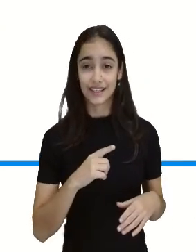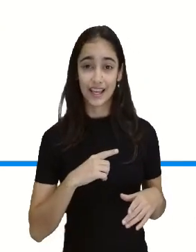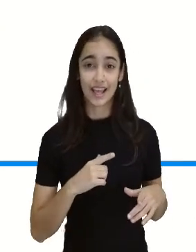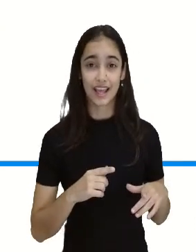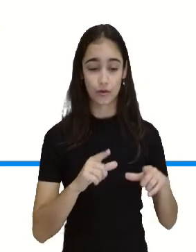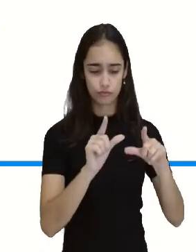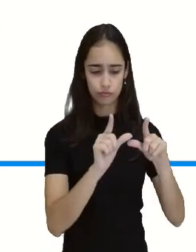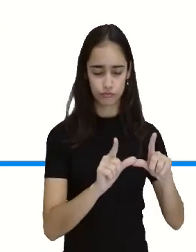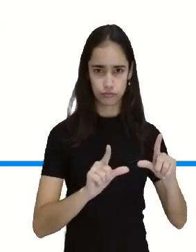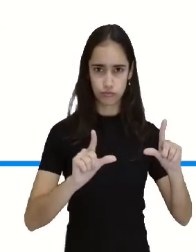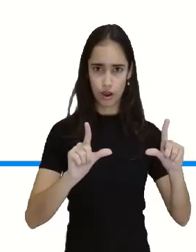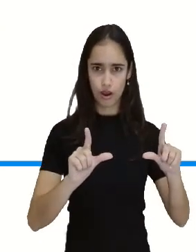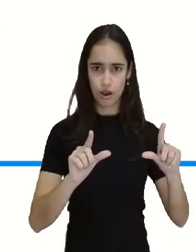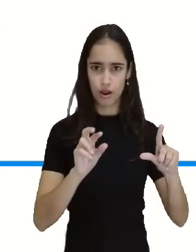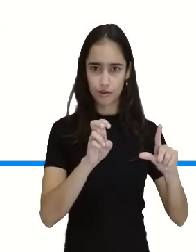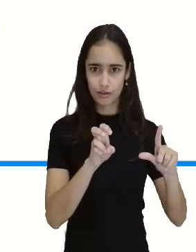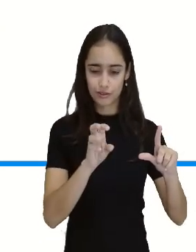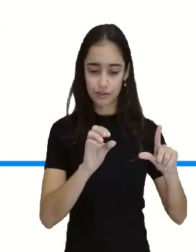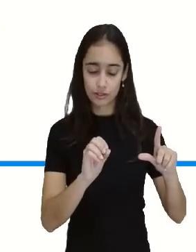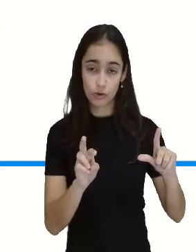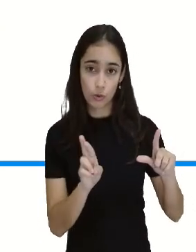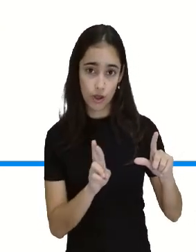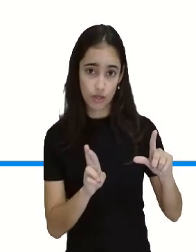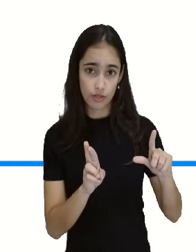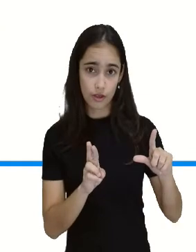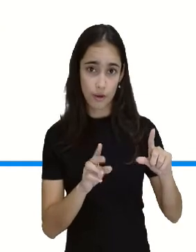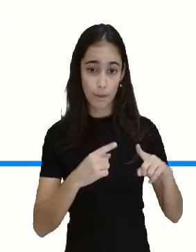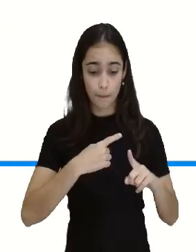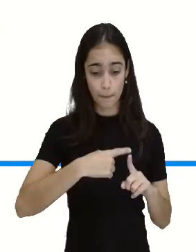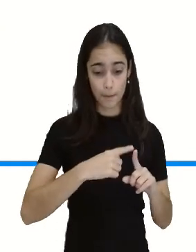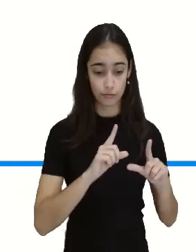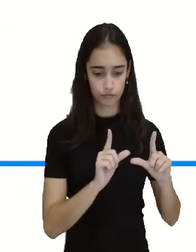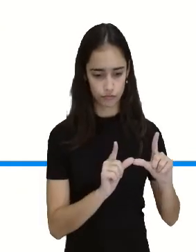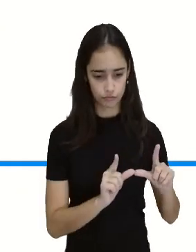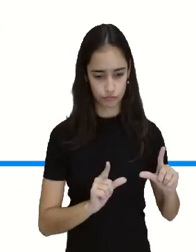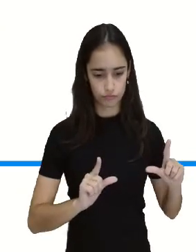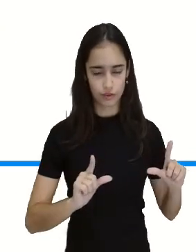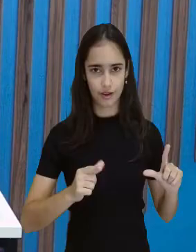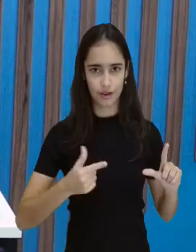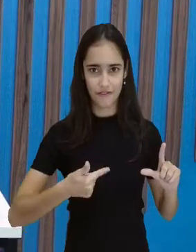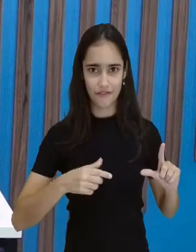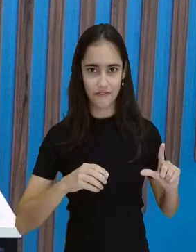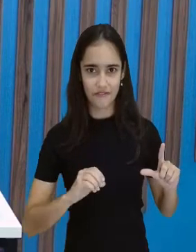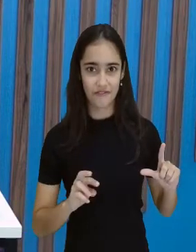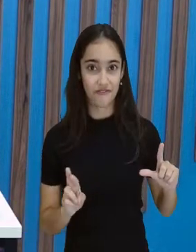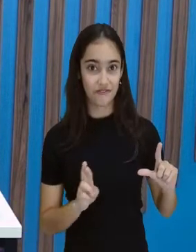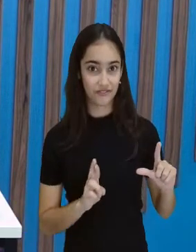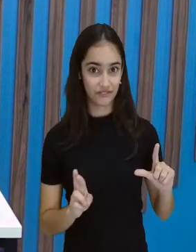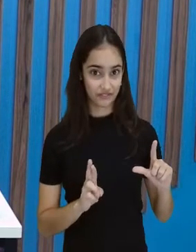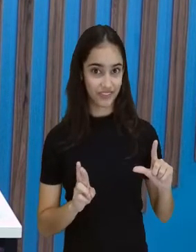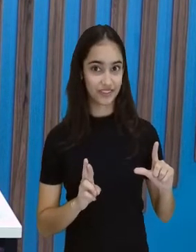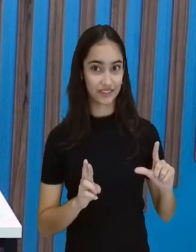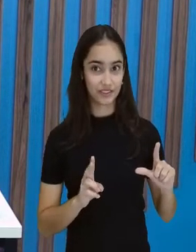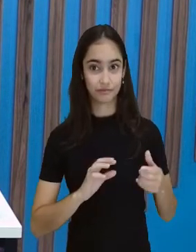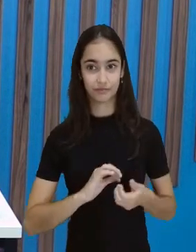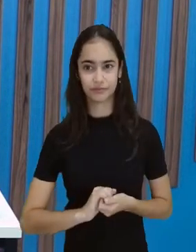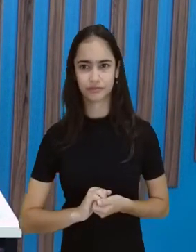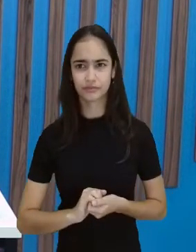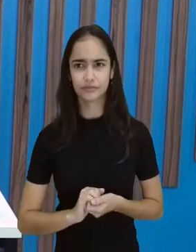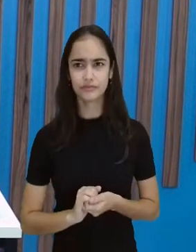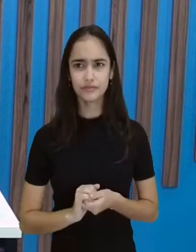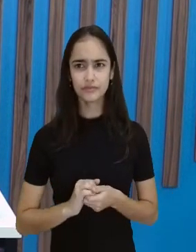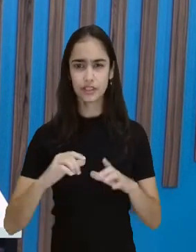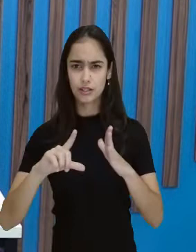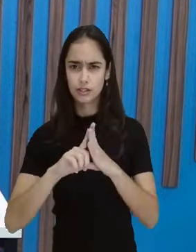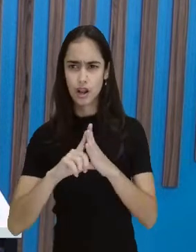50 reais, mais uma cédula de 20, daria 70. 30 poderia ser umas três cédulas de 10, ou